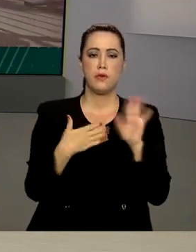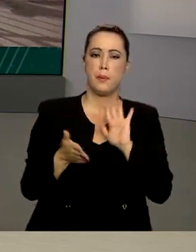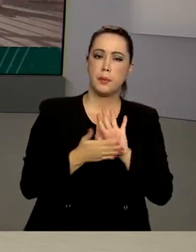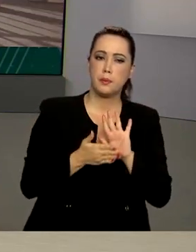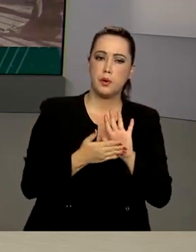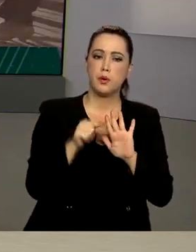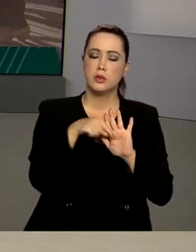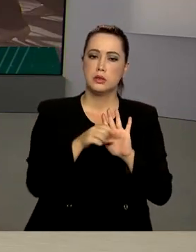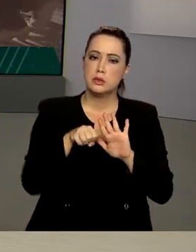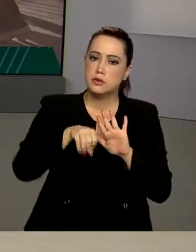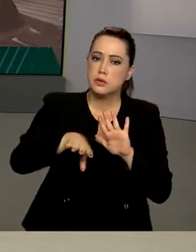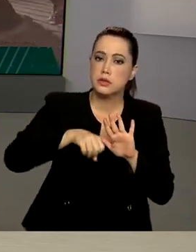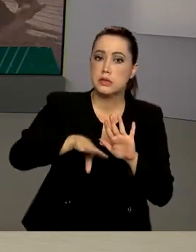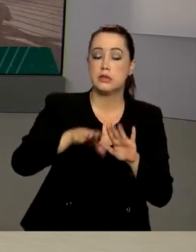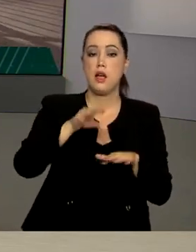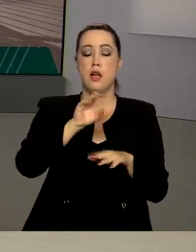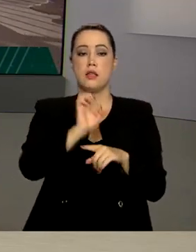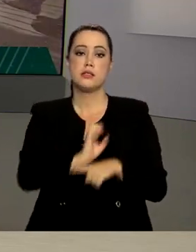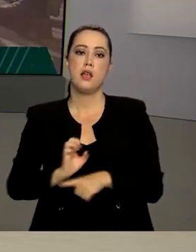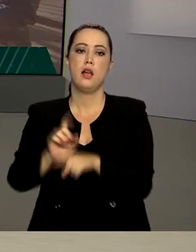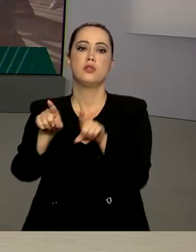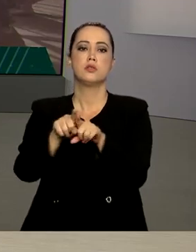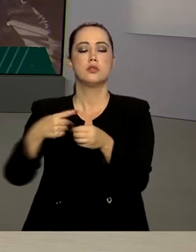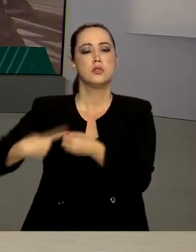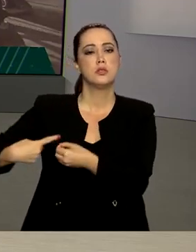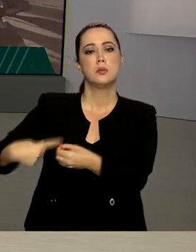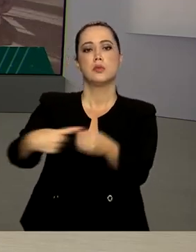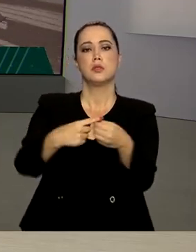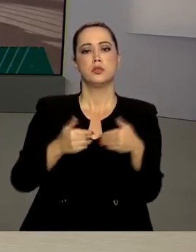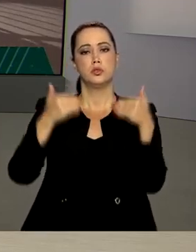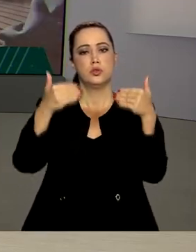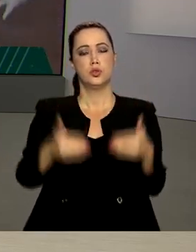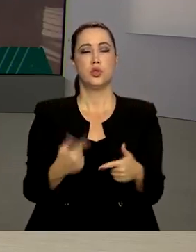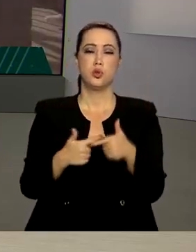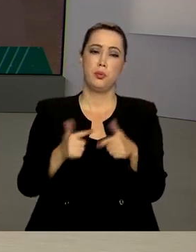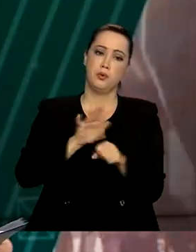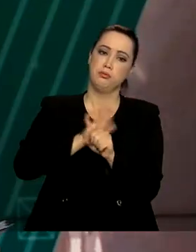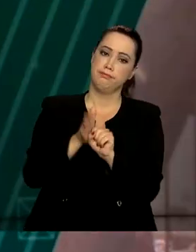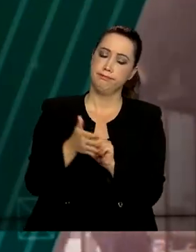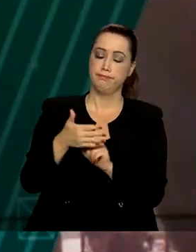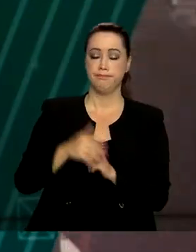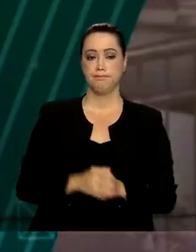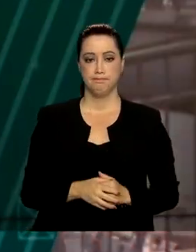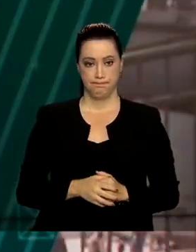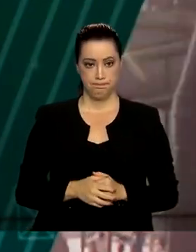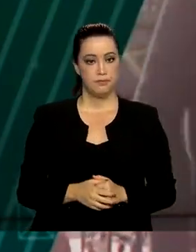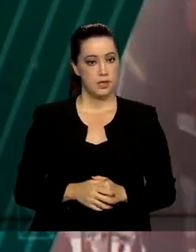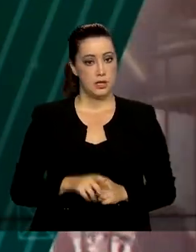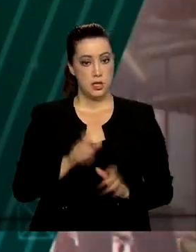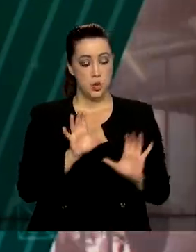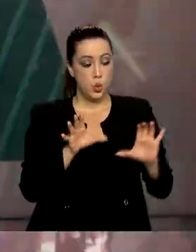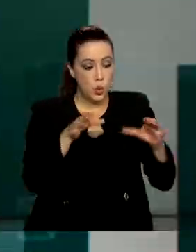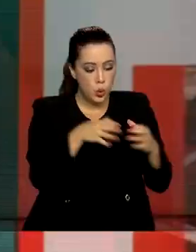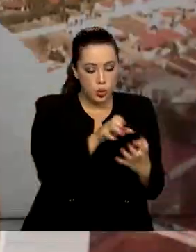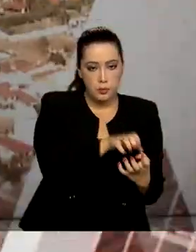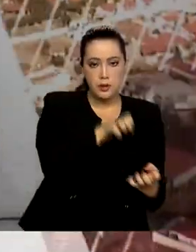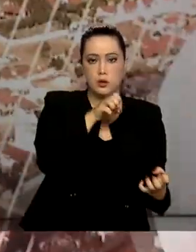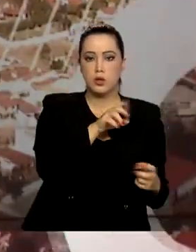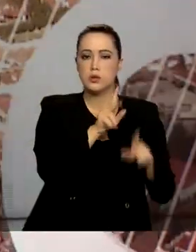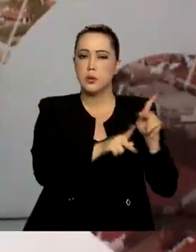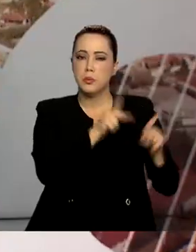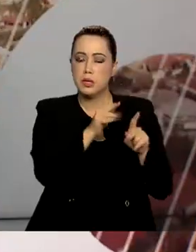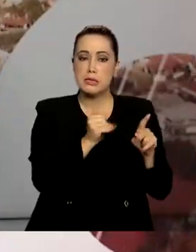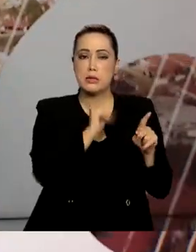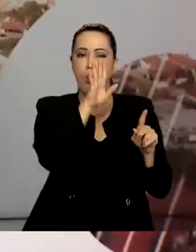proposta que vai orientar estados e municípios no enfrentamento à Covid-19. E os idosos fazem parte da população